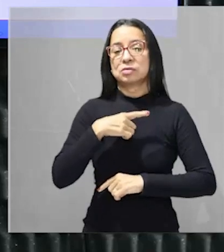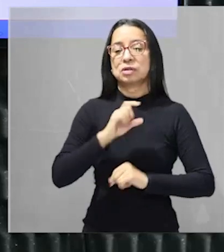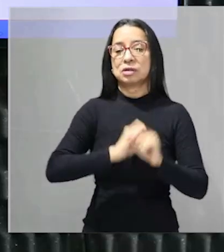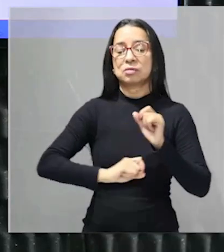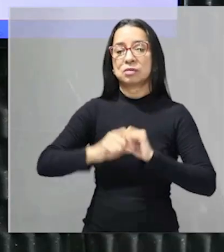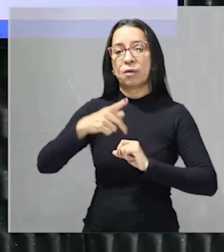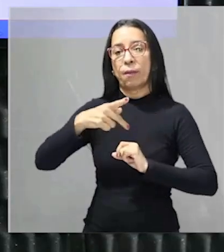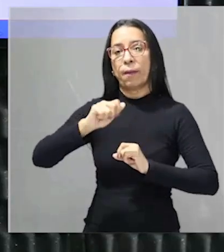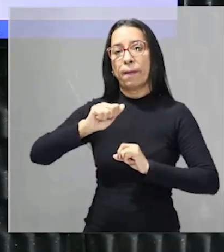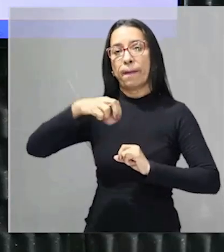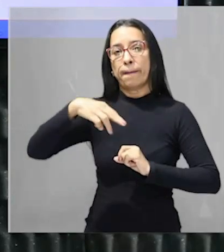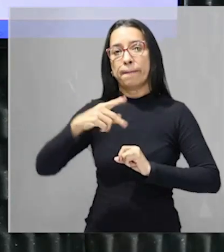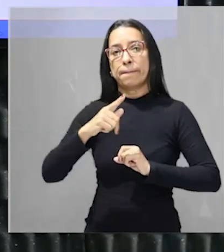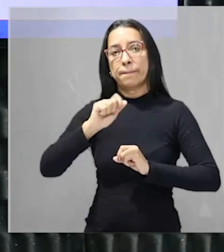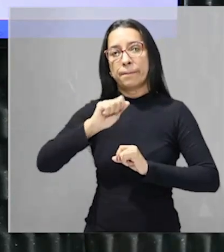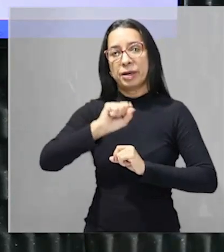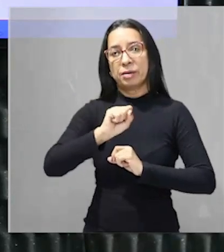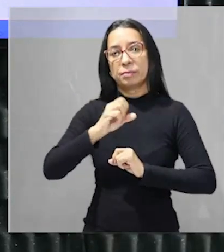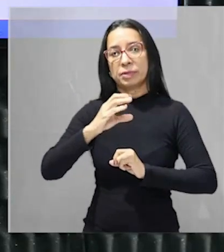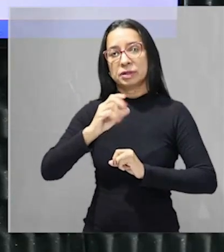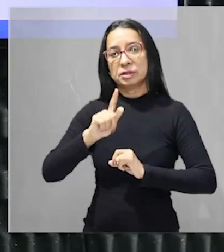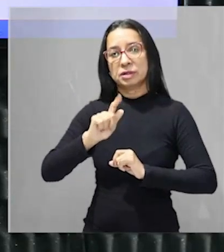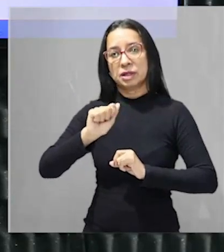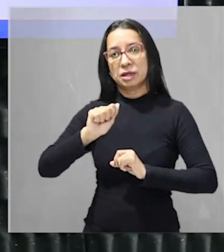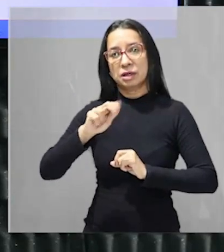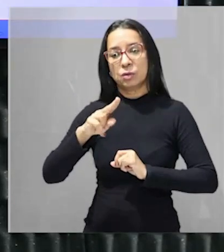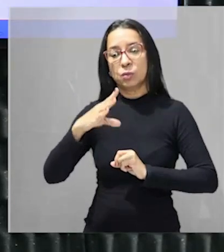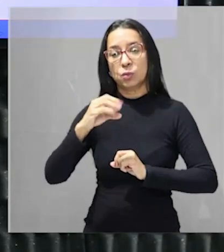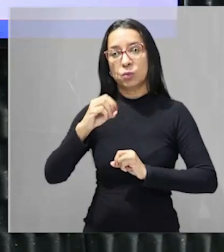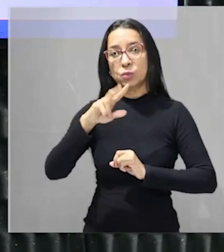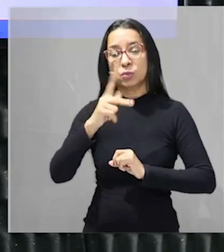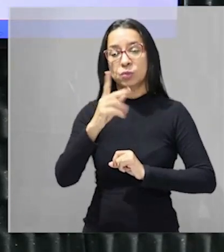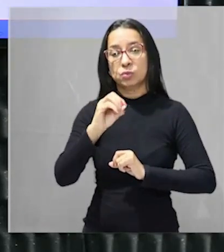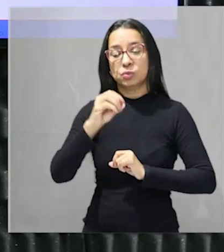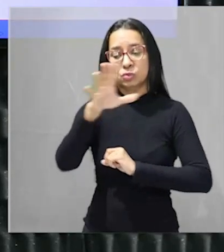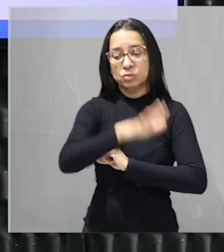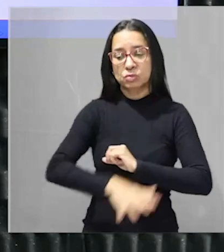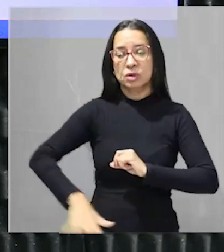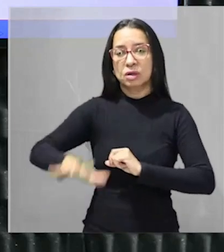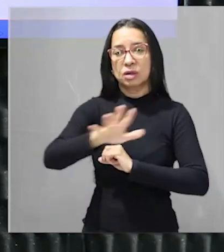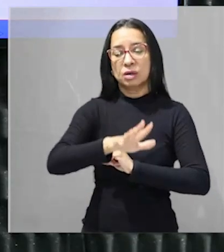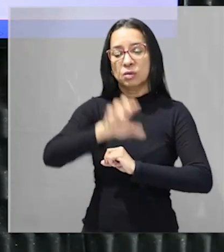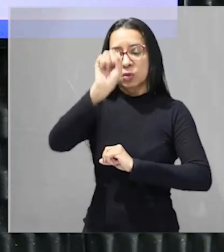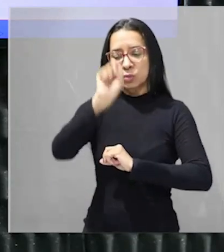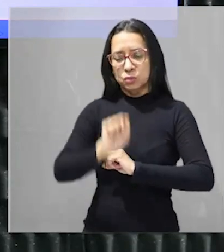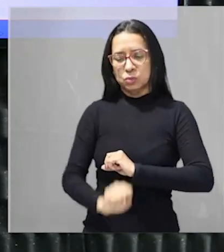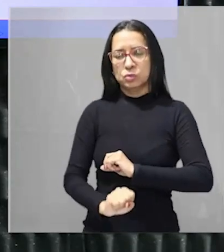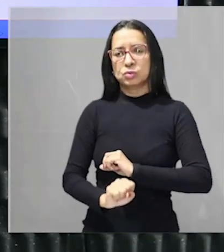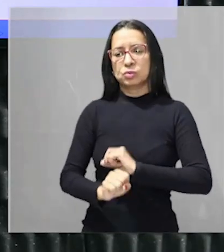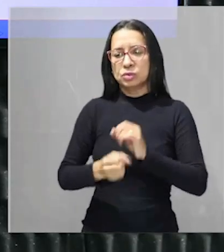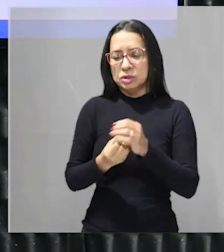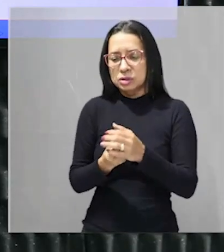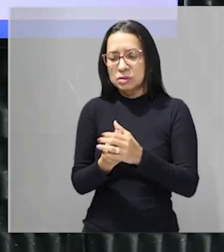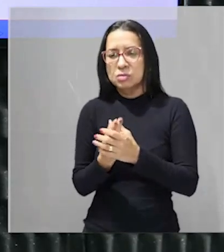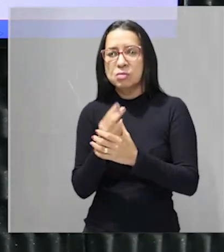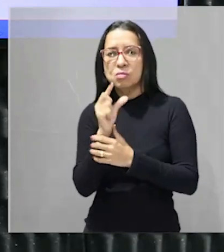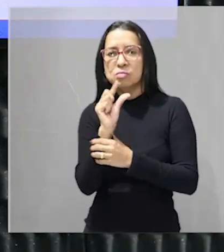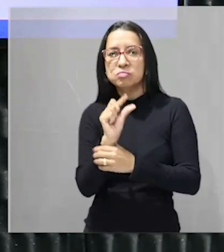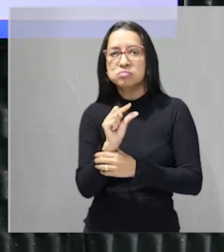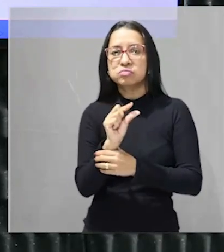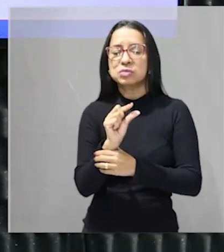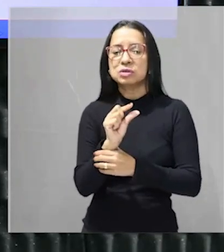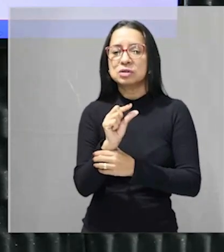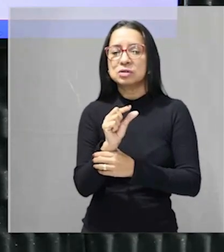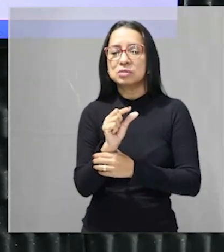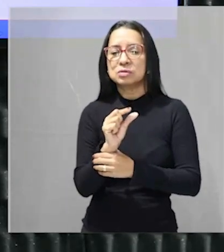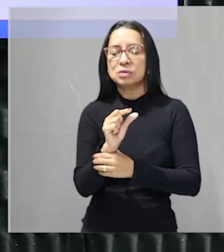pampas gaúchos que a gente conhece também como campos do extremo sul do nosso país que já são gramíneas tá certo? pelo clima